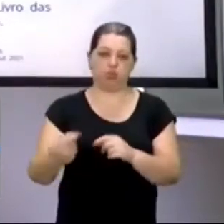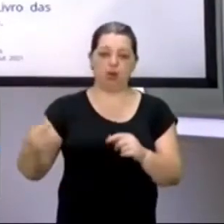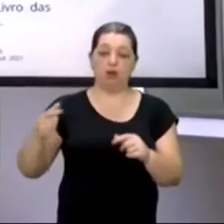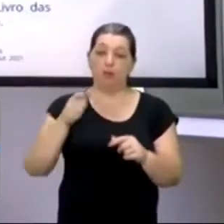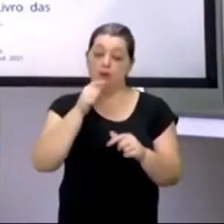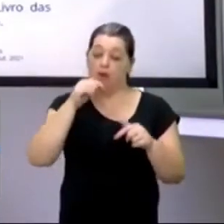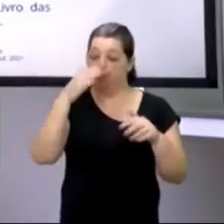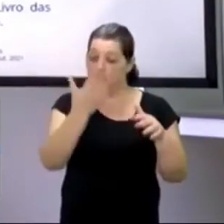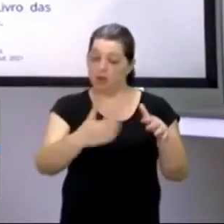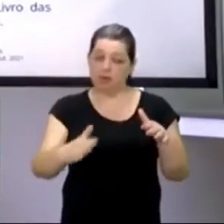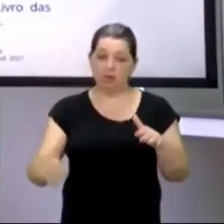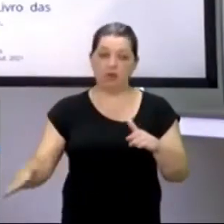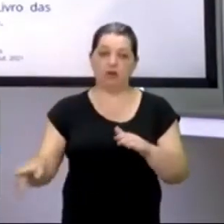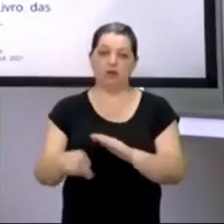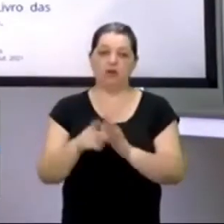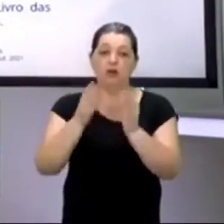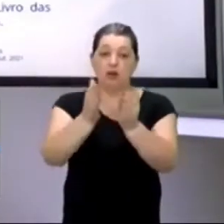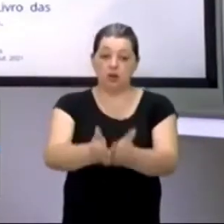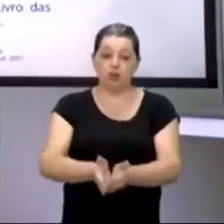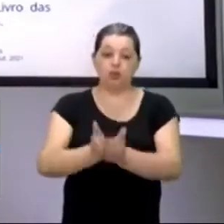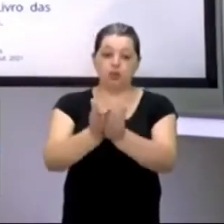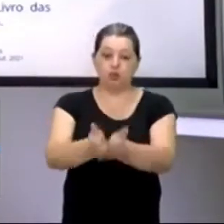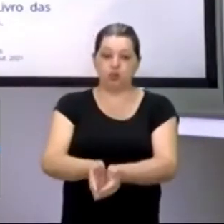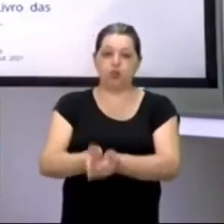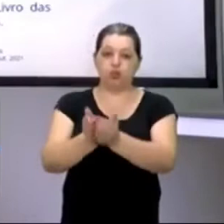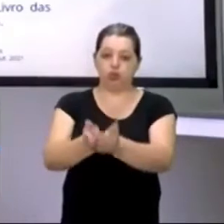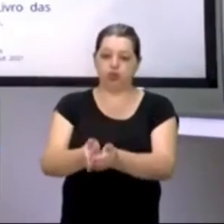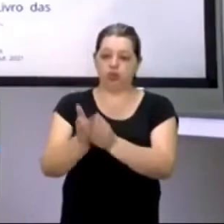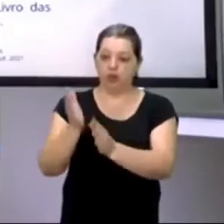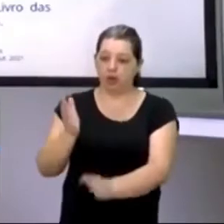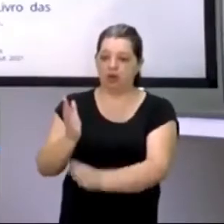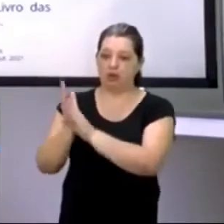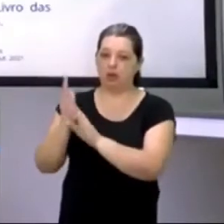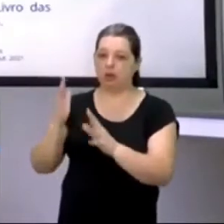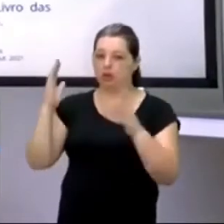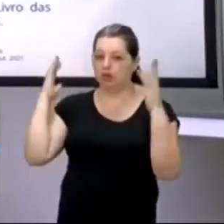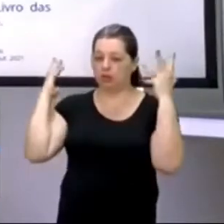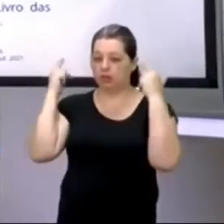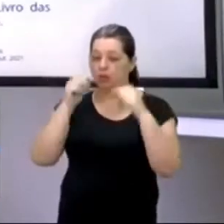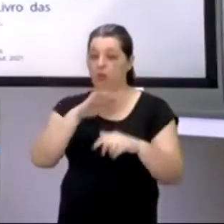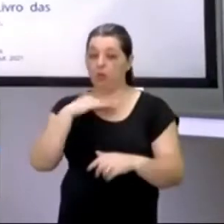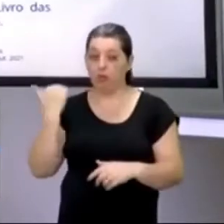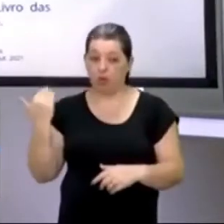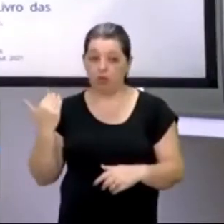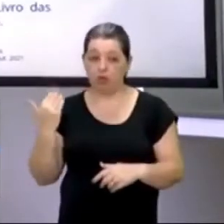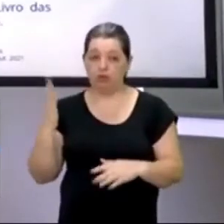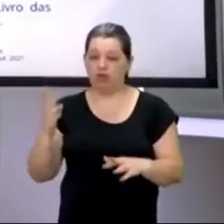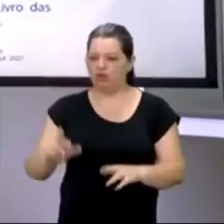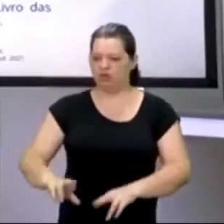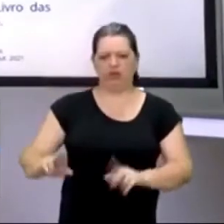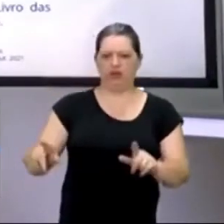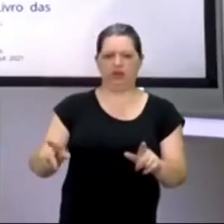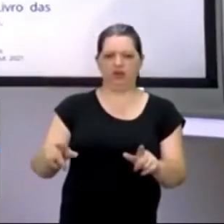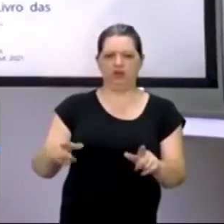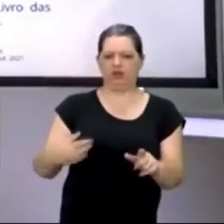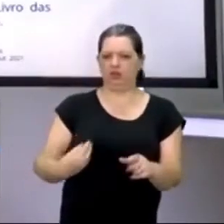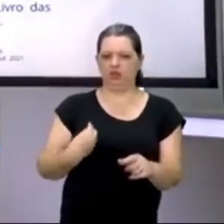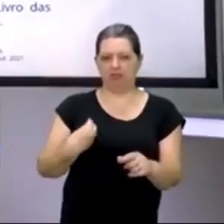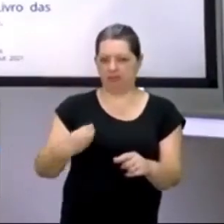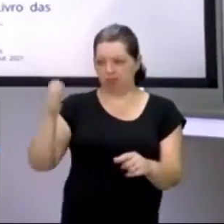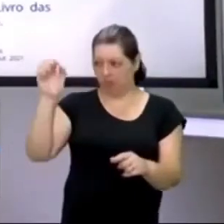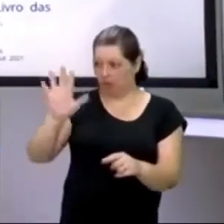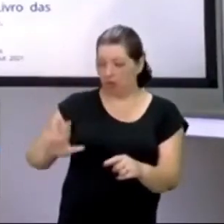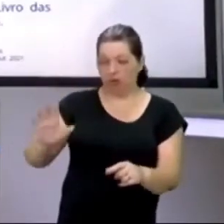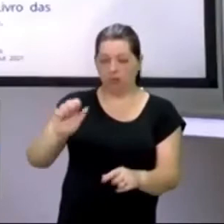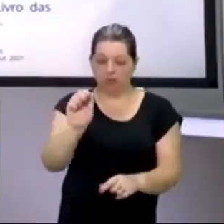coincidência, um navio circunavegando encontra esse bicho, espera aí, esse bicho é diferente, ele não vive na Europa, não vive na